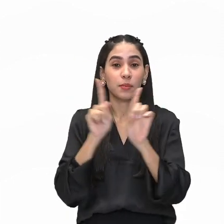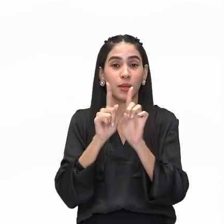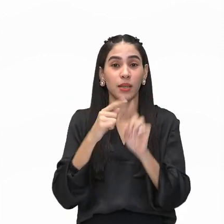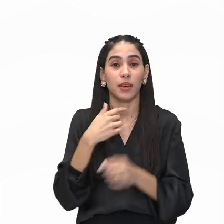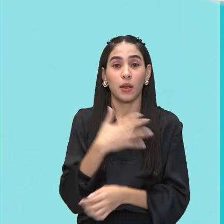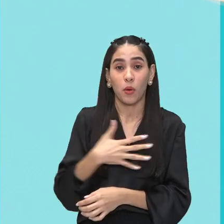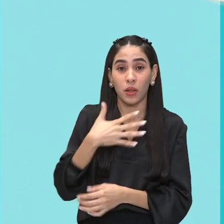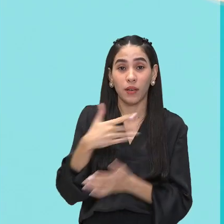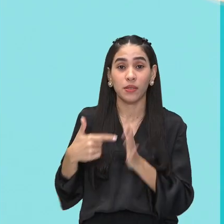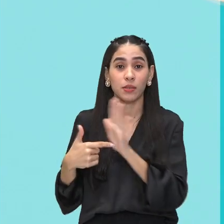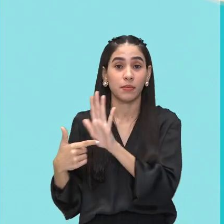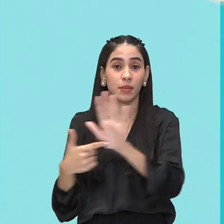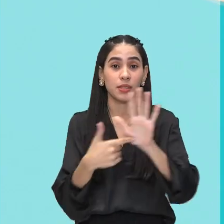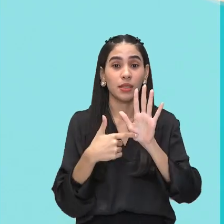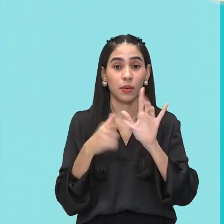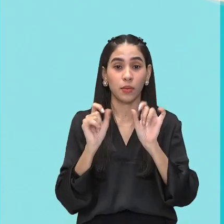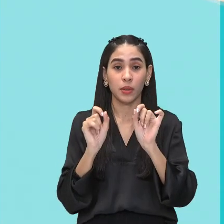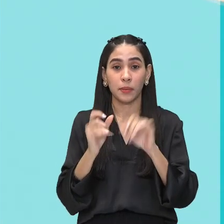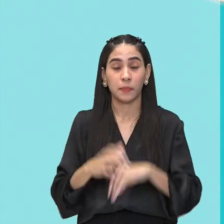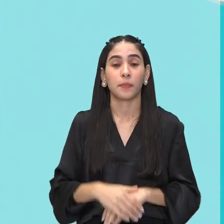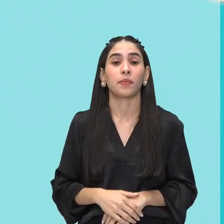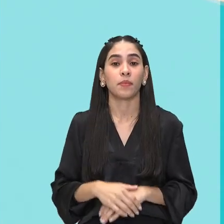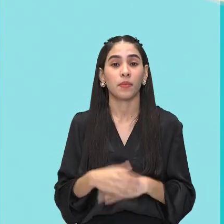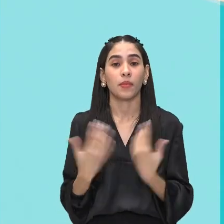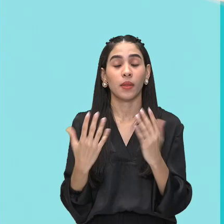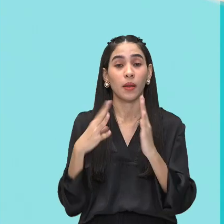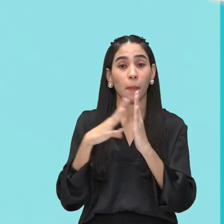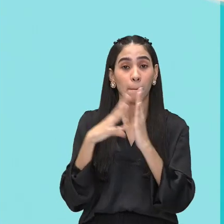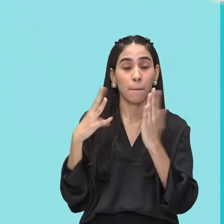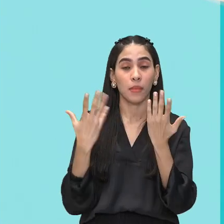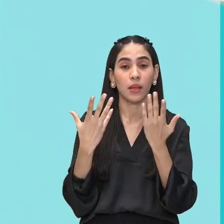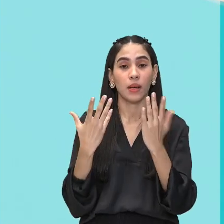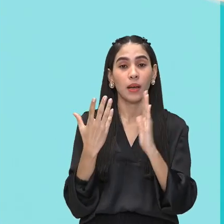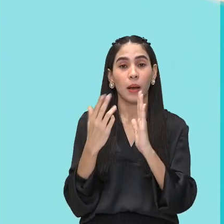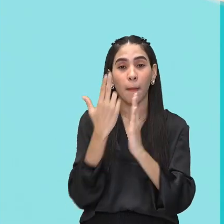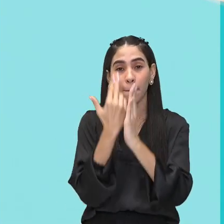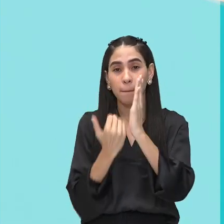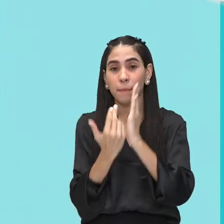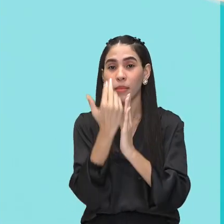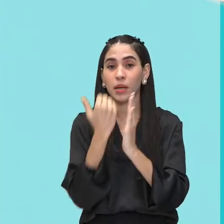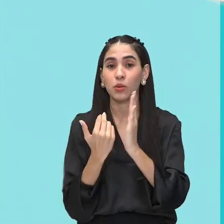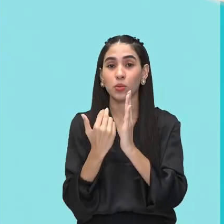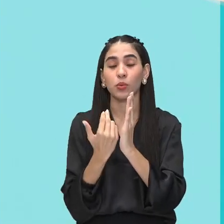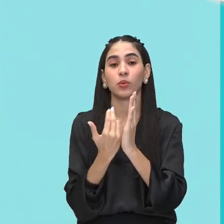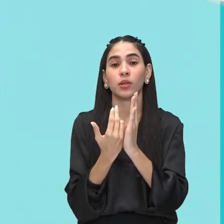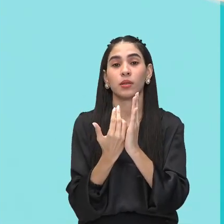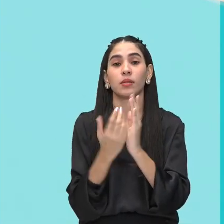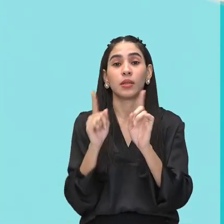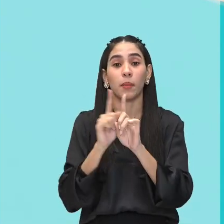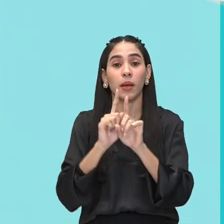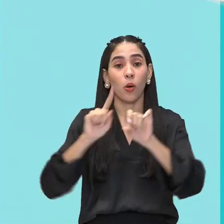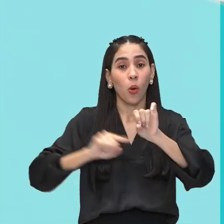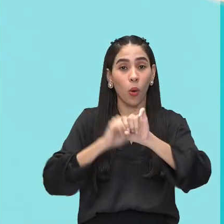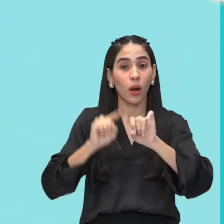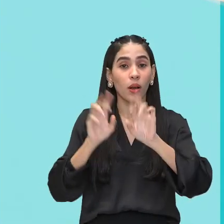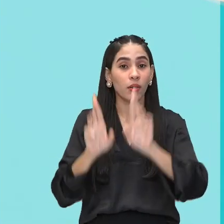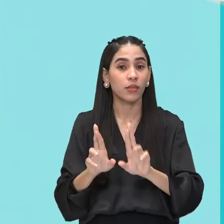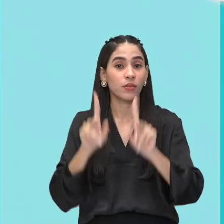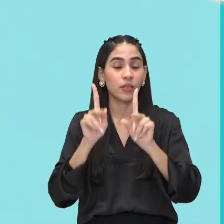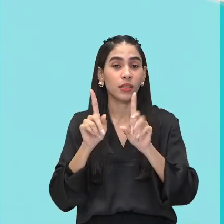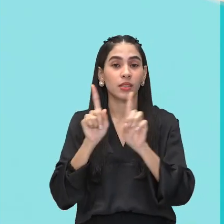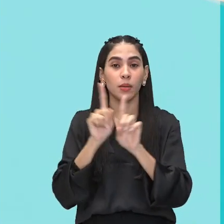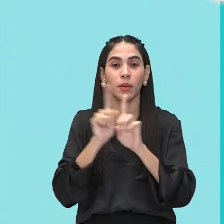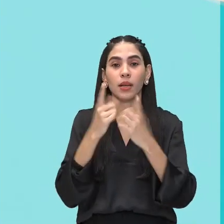a mesma pintura em horários diferentes. Ele gostava de